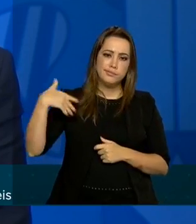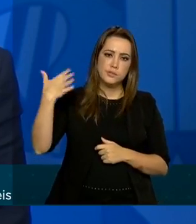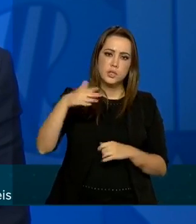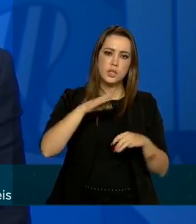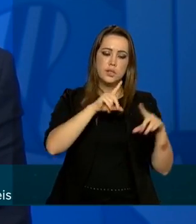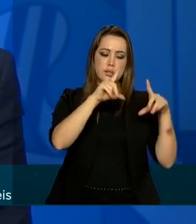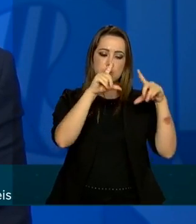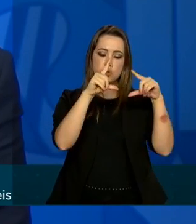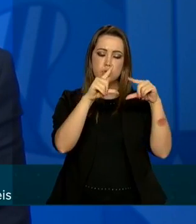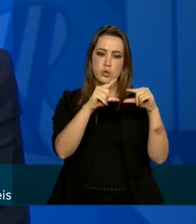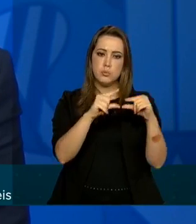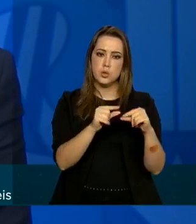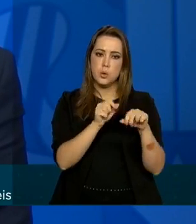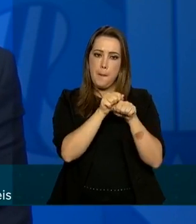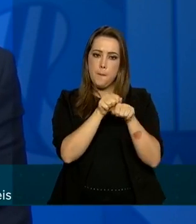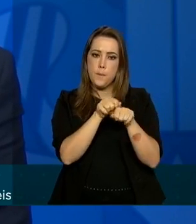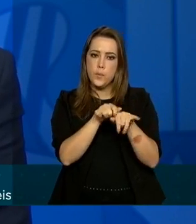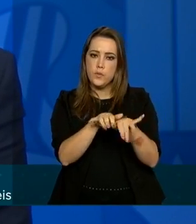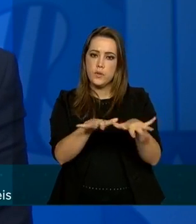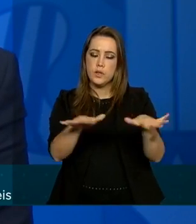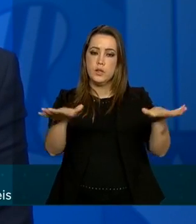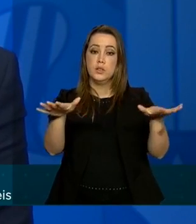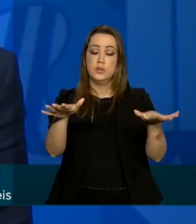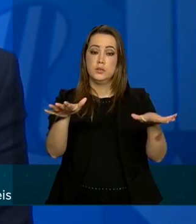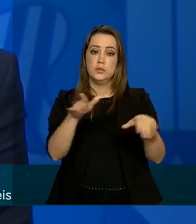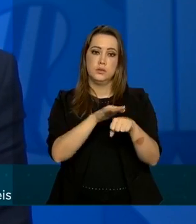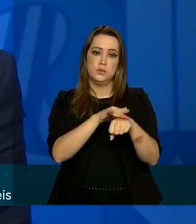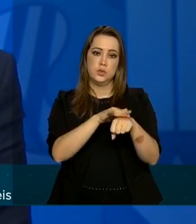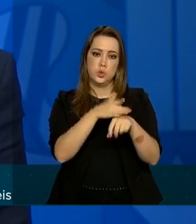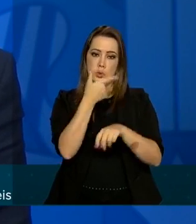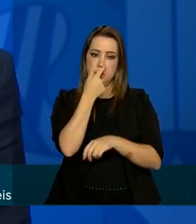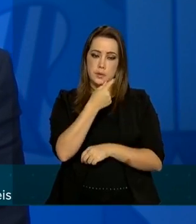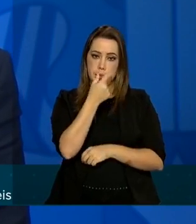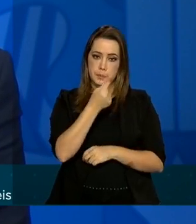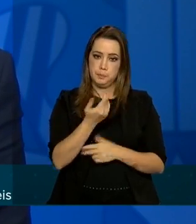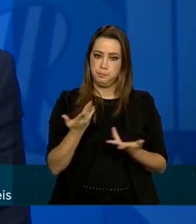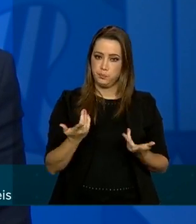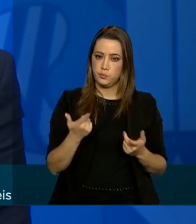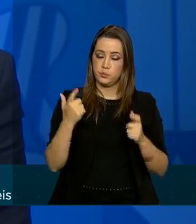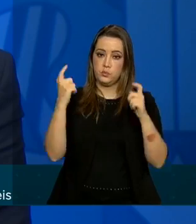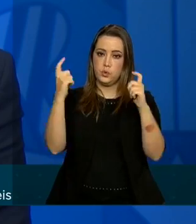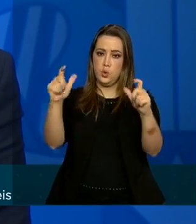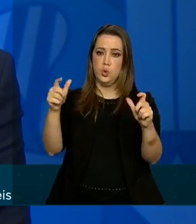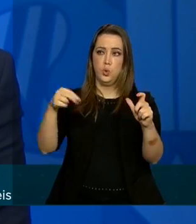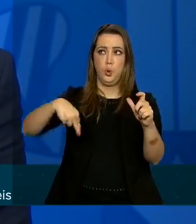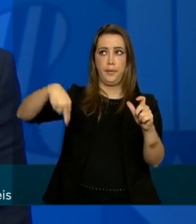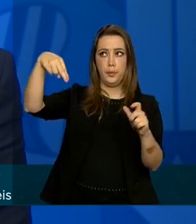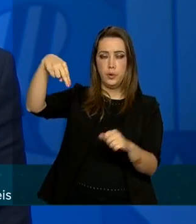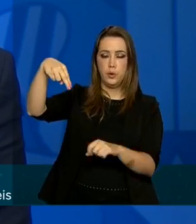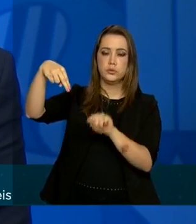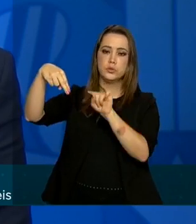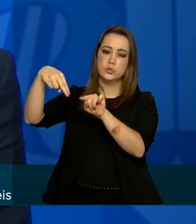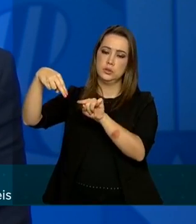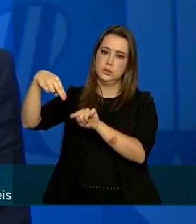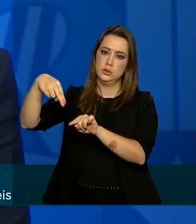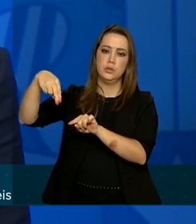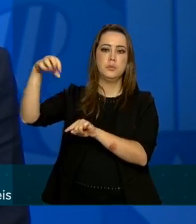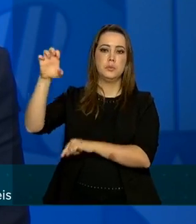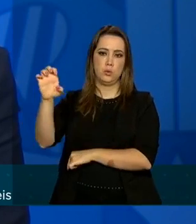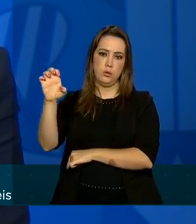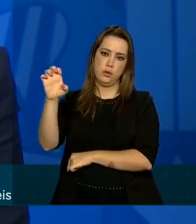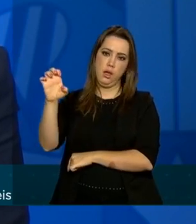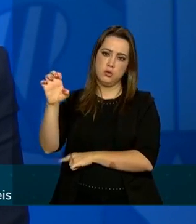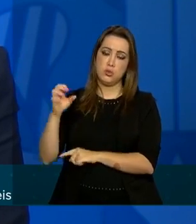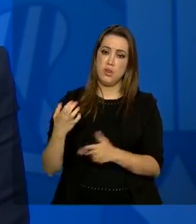diminui a transmissão de doenças respiratórias nas regiões norte e nordeste